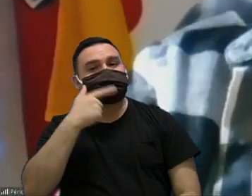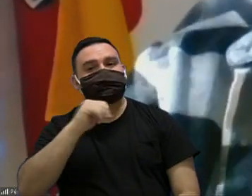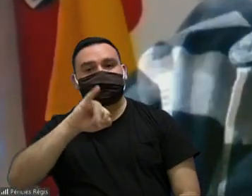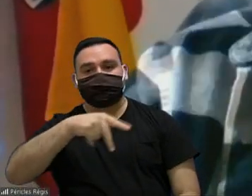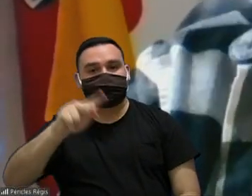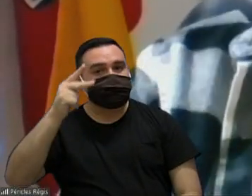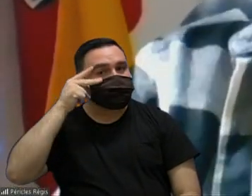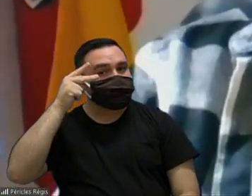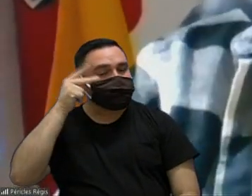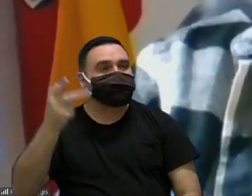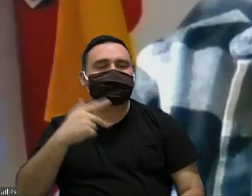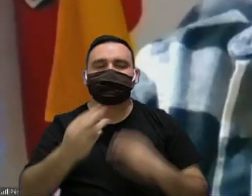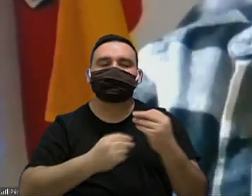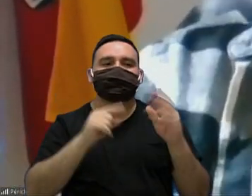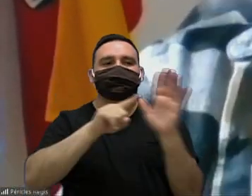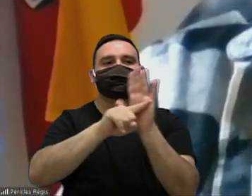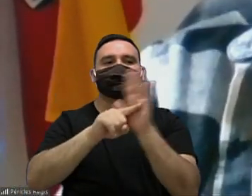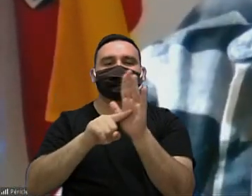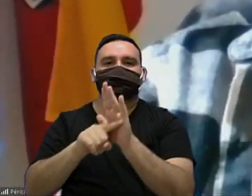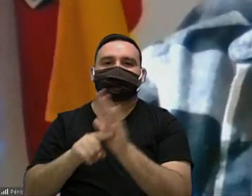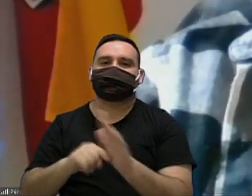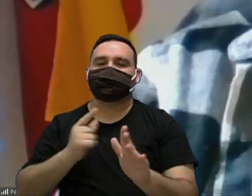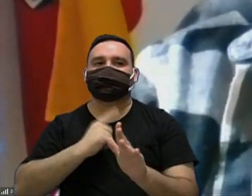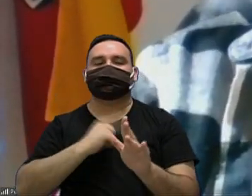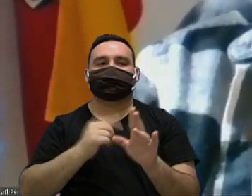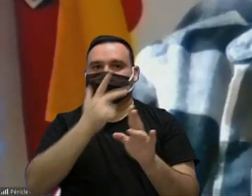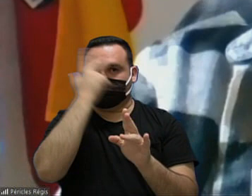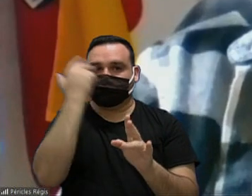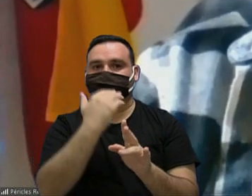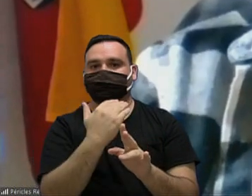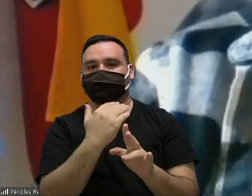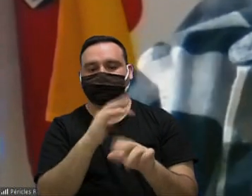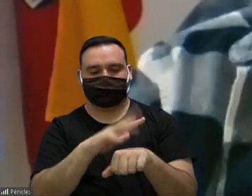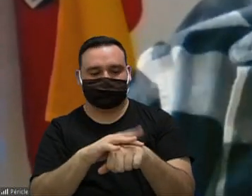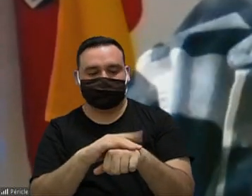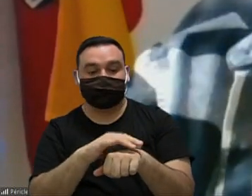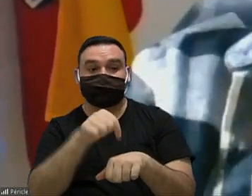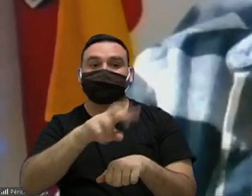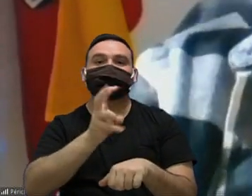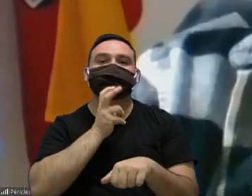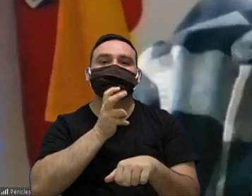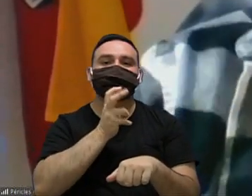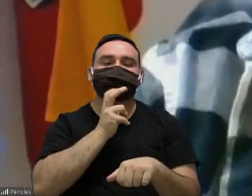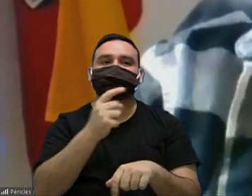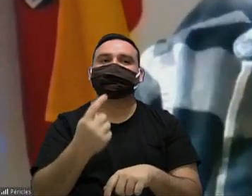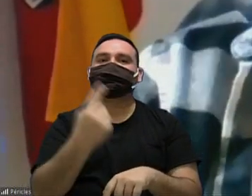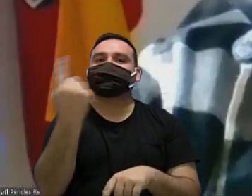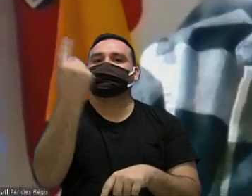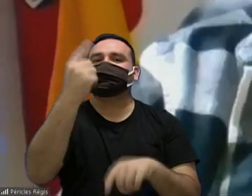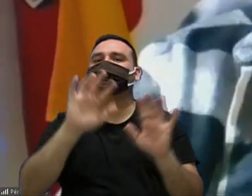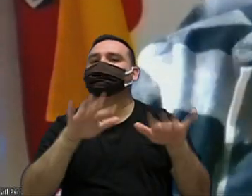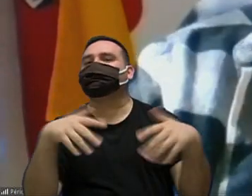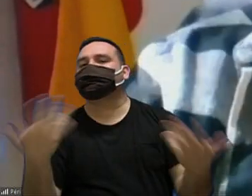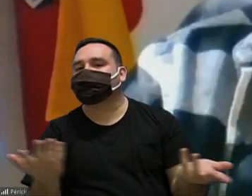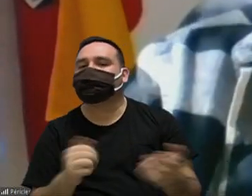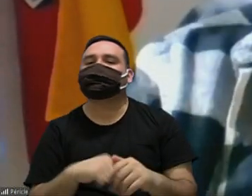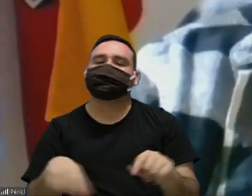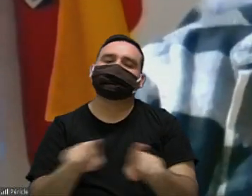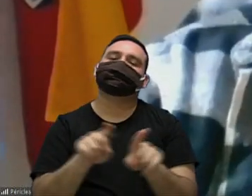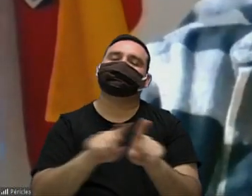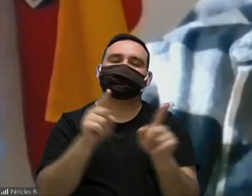exemplo fazer um levantamento dessas morbidades do que que tem de atendimento preferencial na saúde hoje né fazer uma